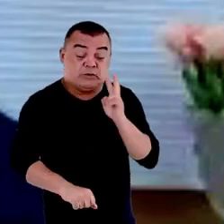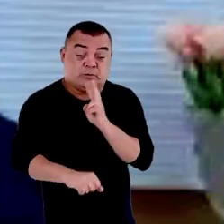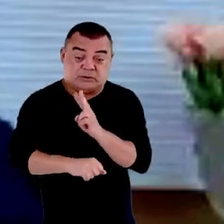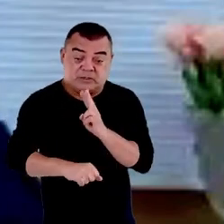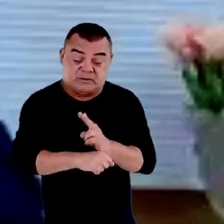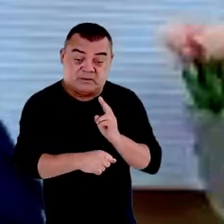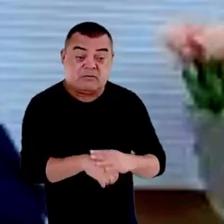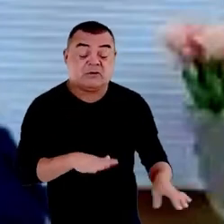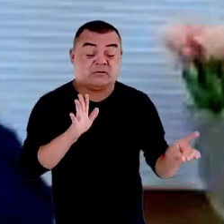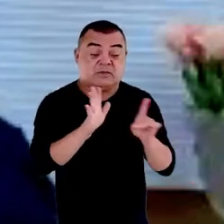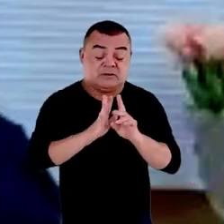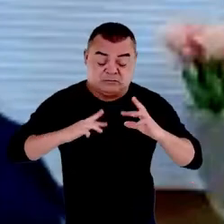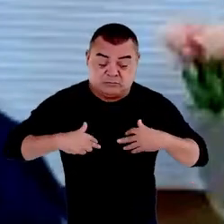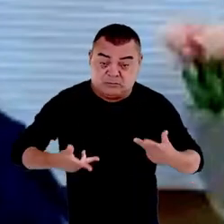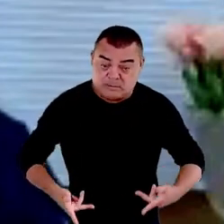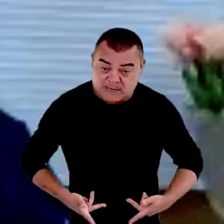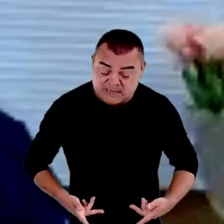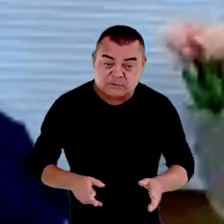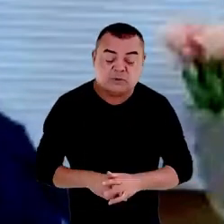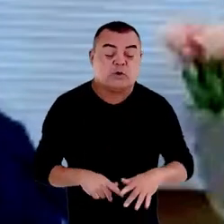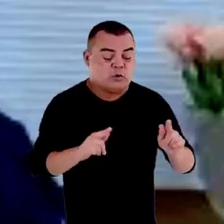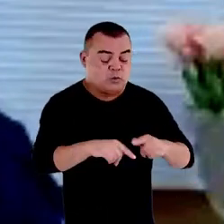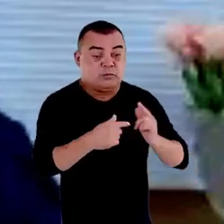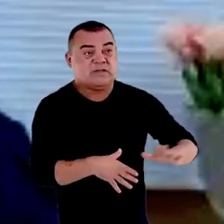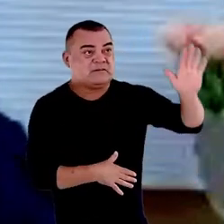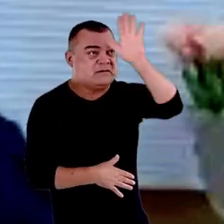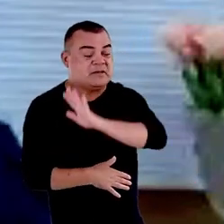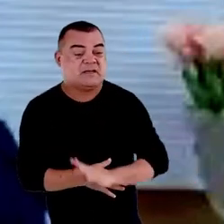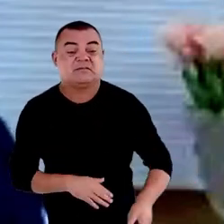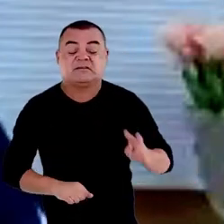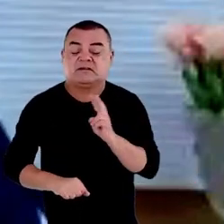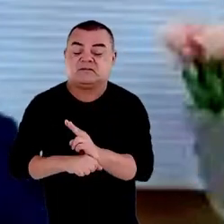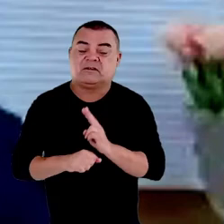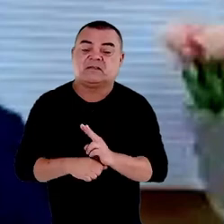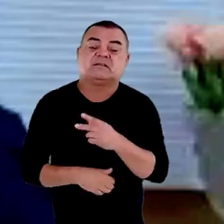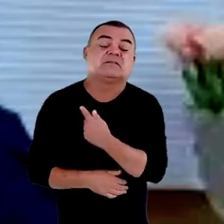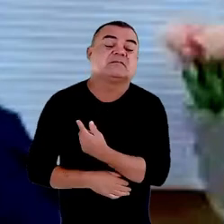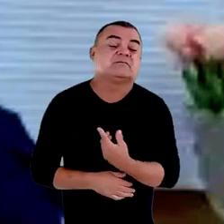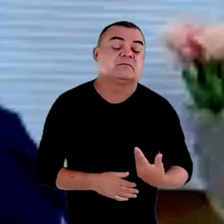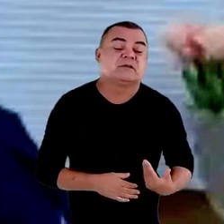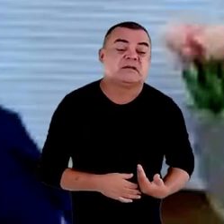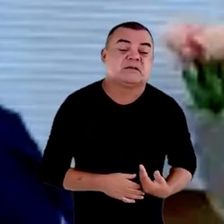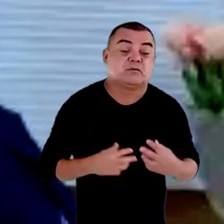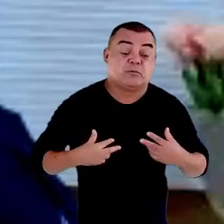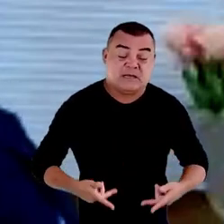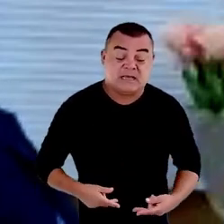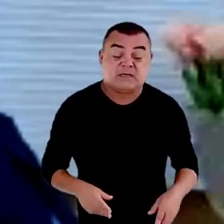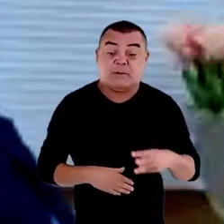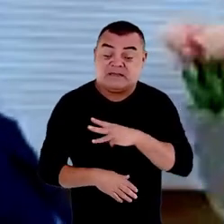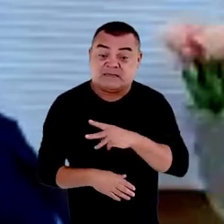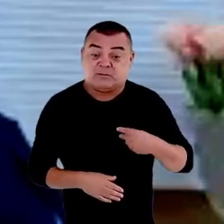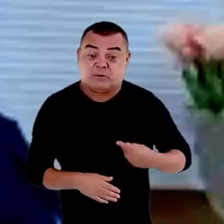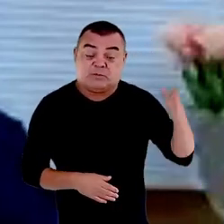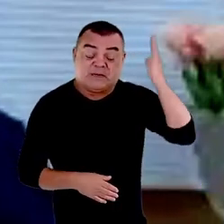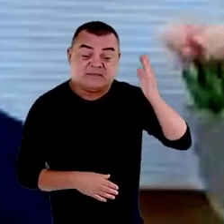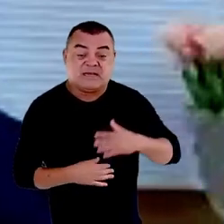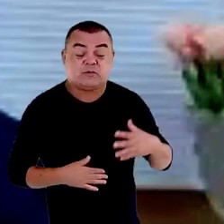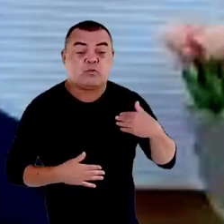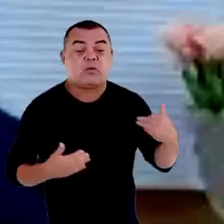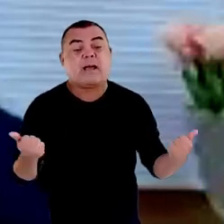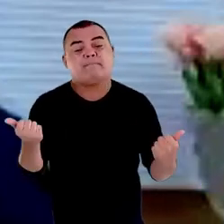direitos humanos o grande grupo nacional de defesa aos direitos humanos nos ministérios públicos brasileiros esse apoio